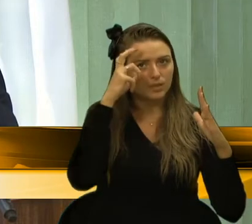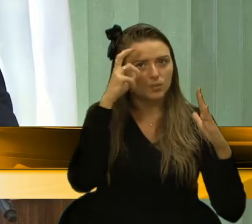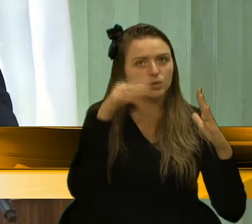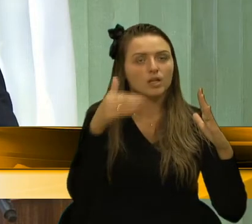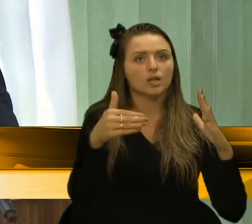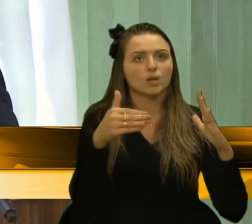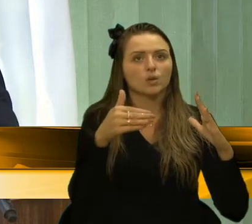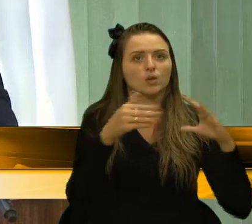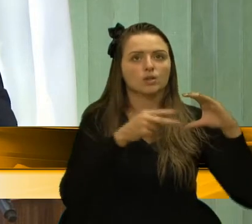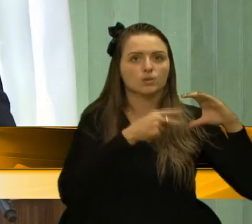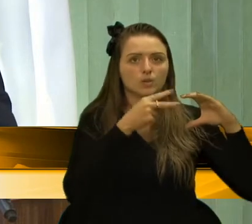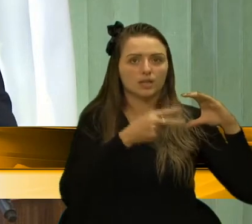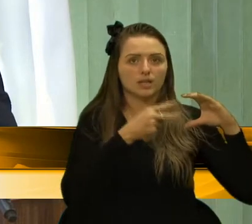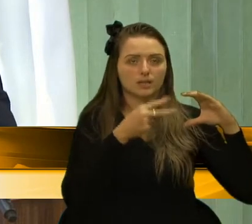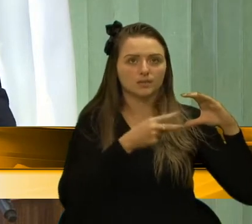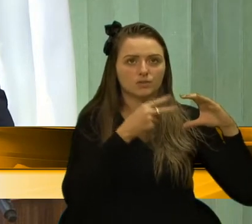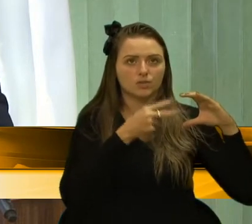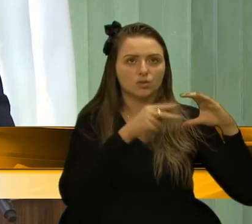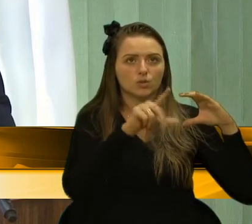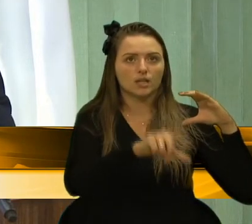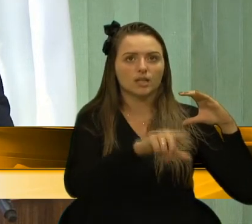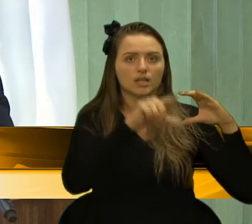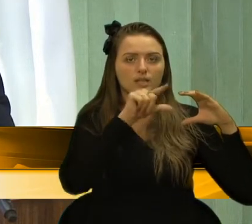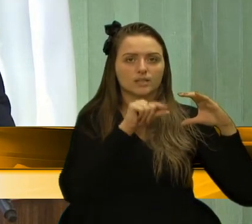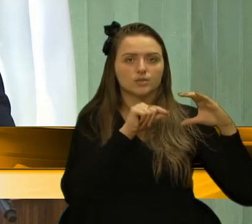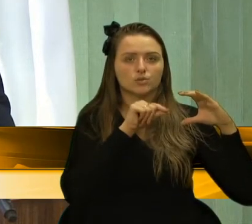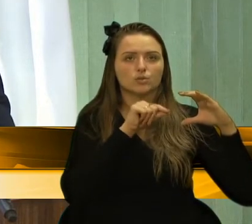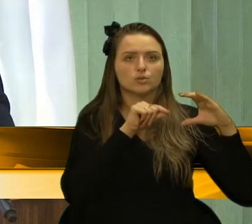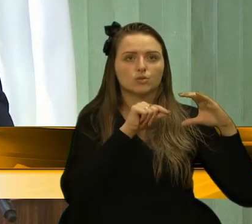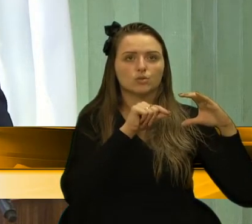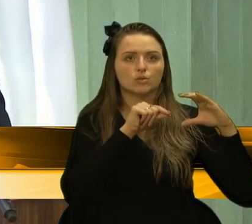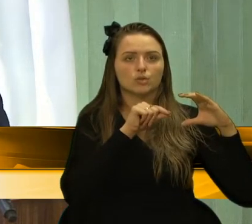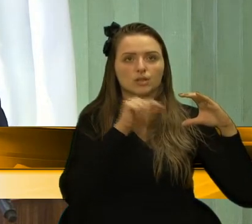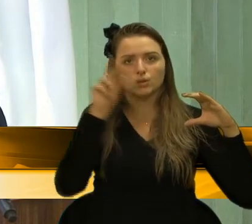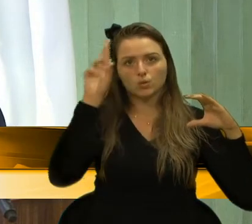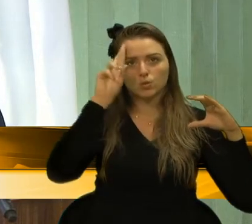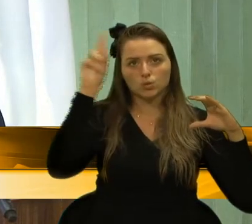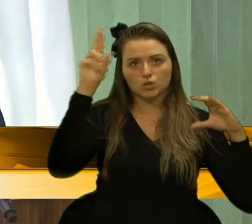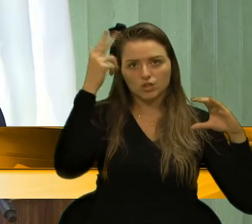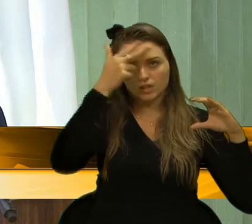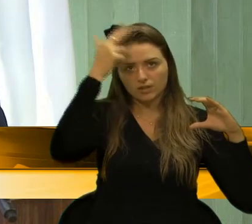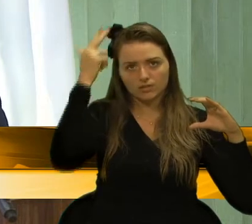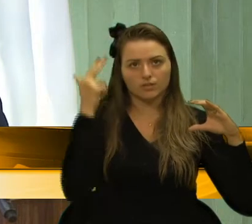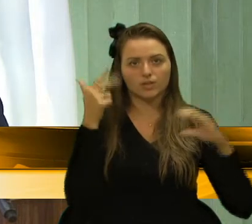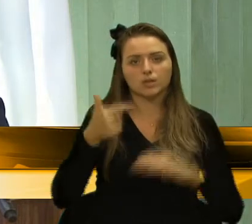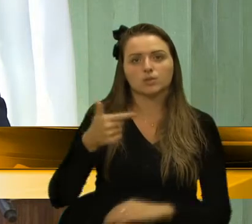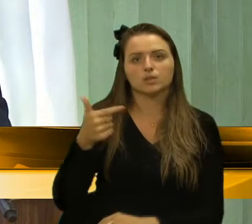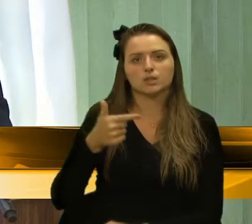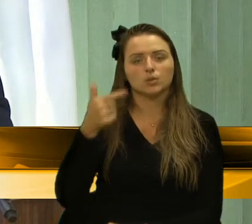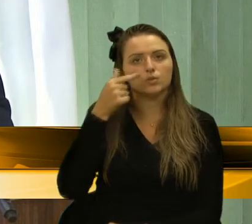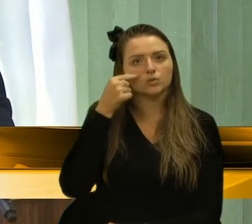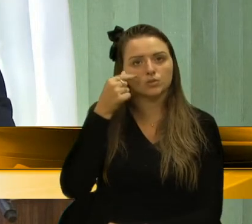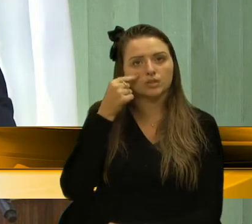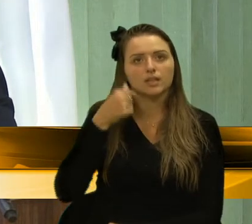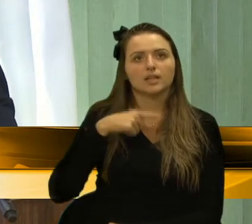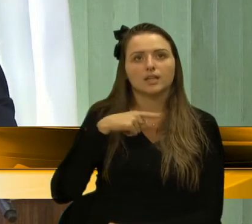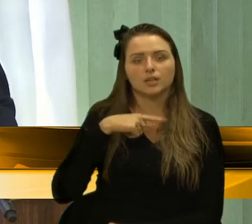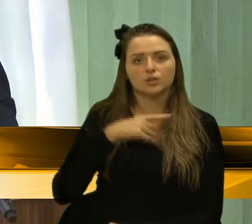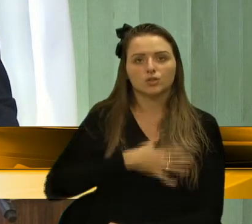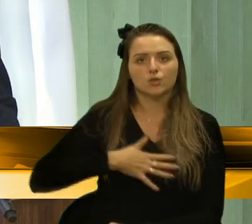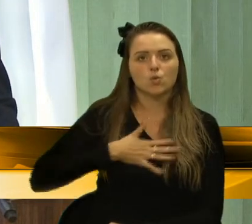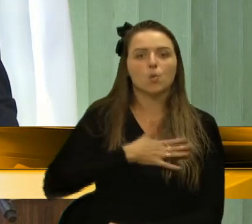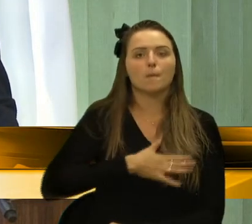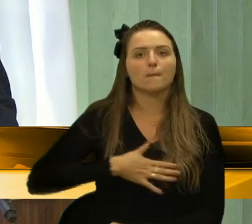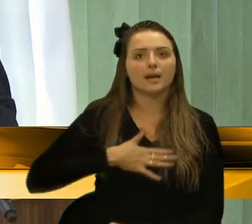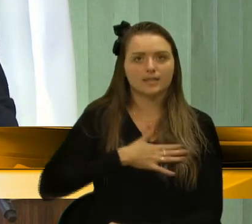esta Casa elegeu de uma forma excepcional o prefeito Cassino e o vice-prefeito Eloy Frisco. Eu tive essa grata satisfação